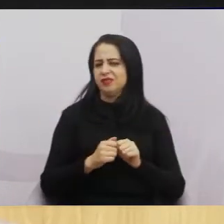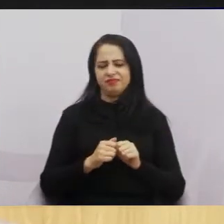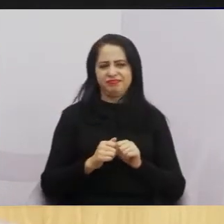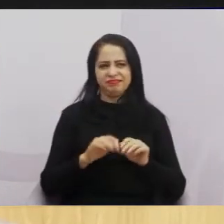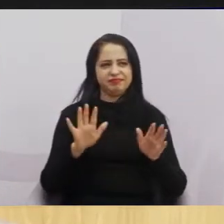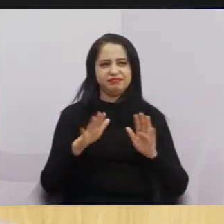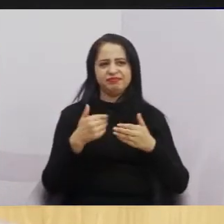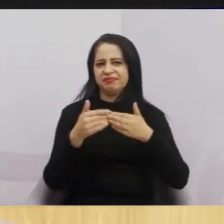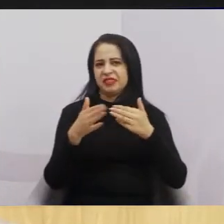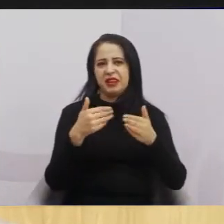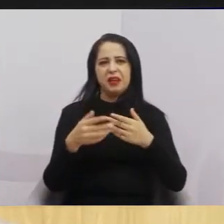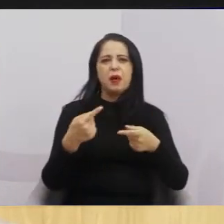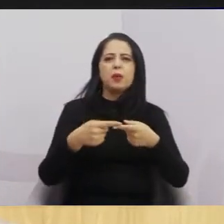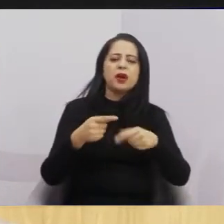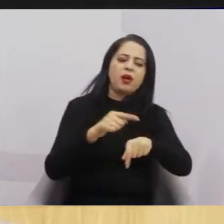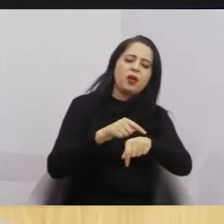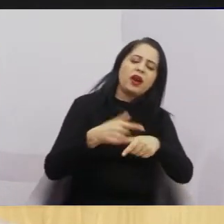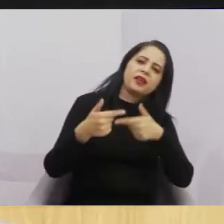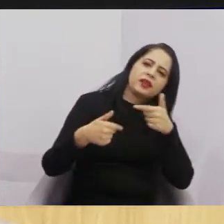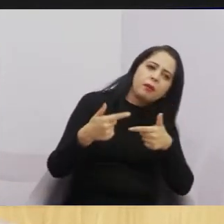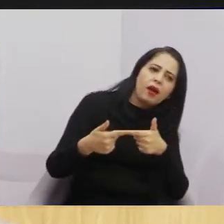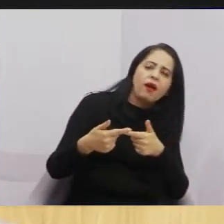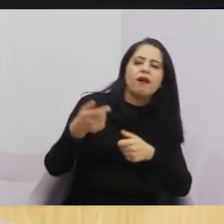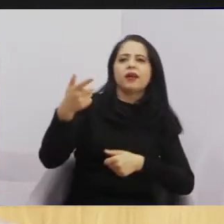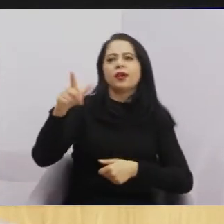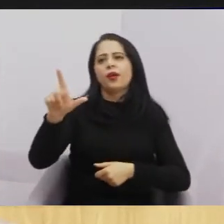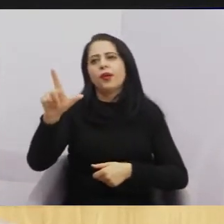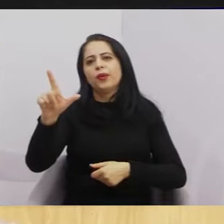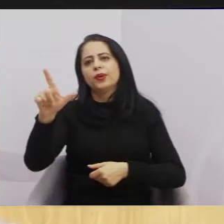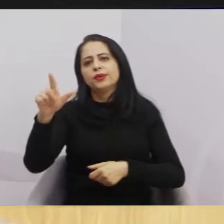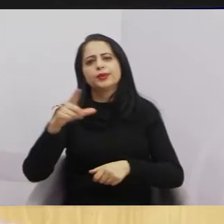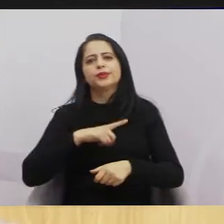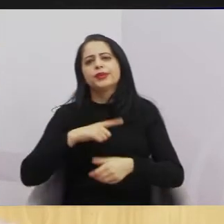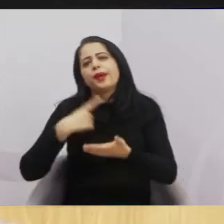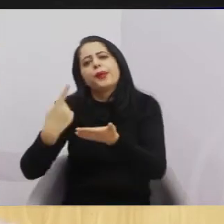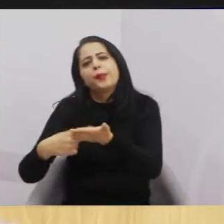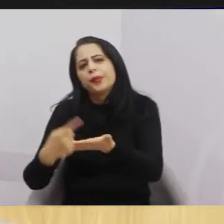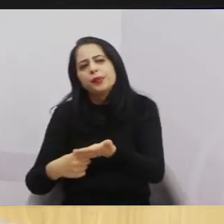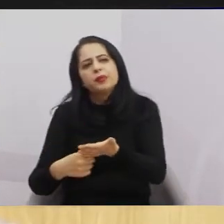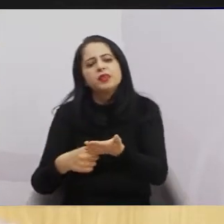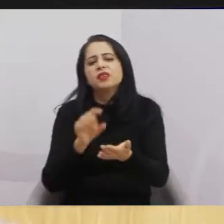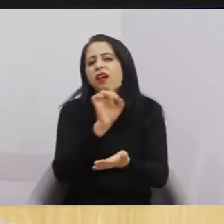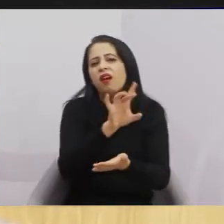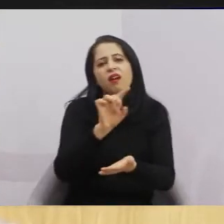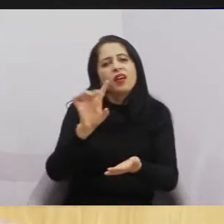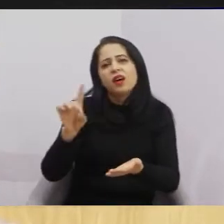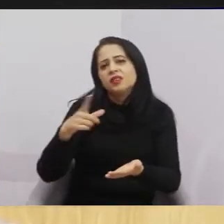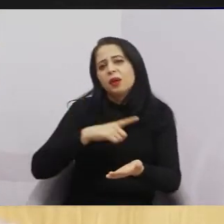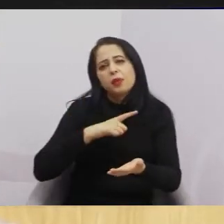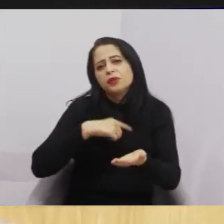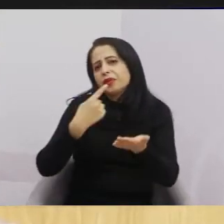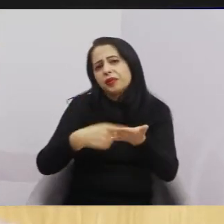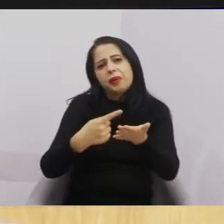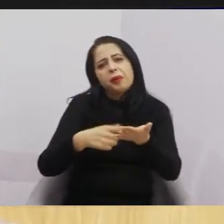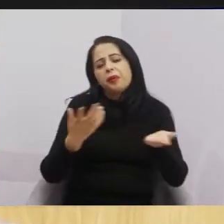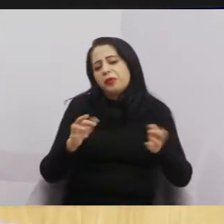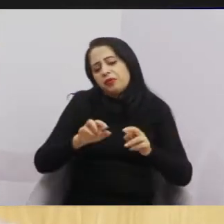horário de trabalho, outro porque tem um a fazer lá fora. cada um aqui tem o seu